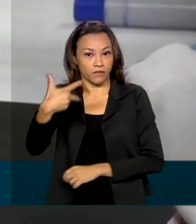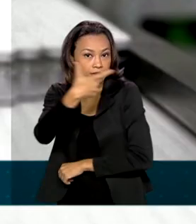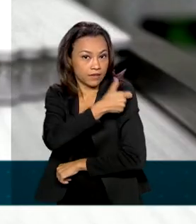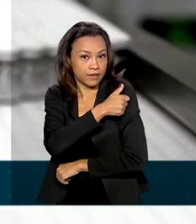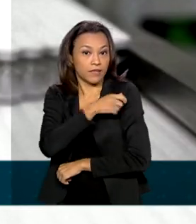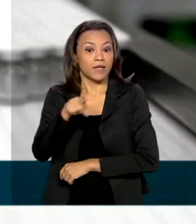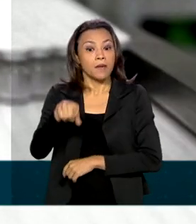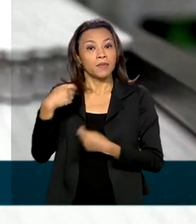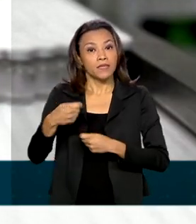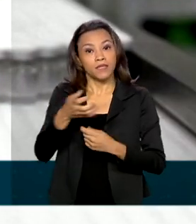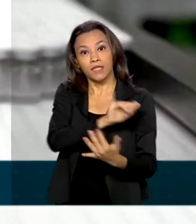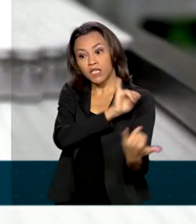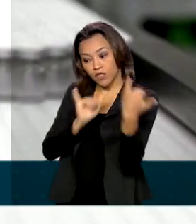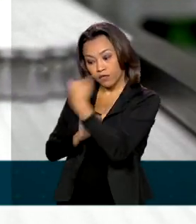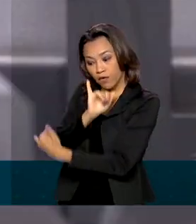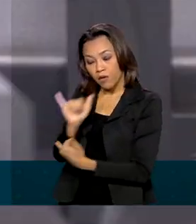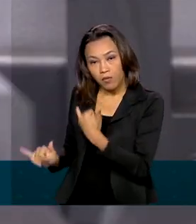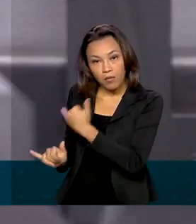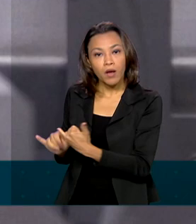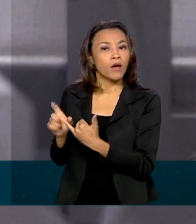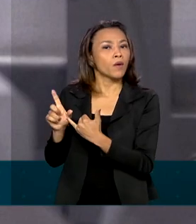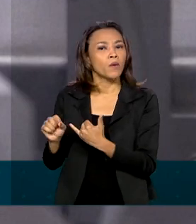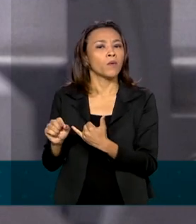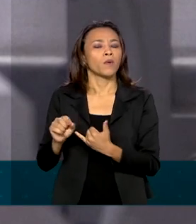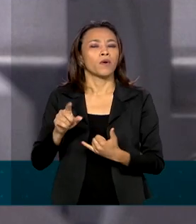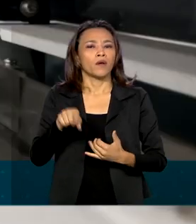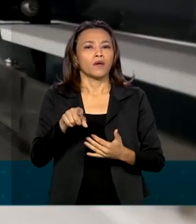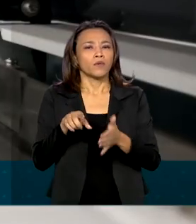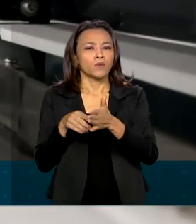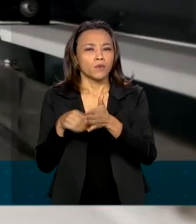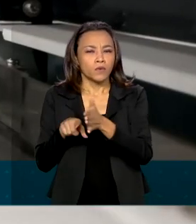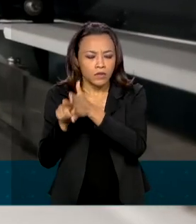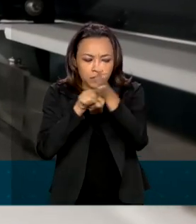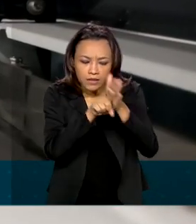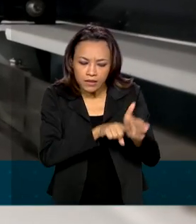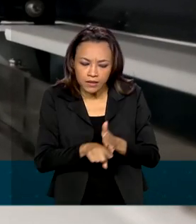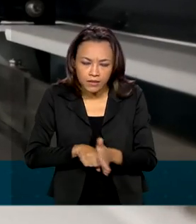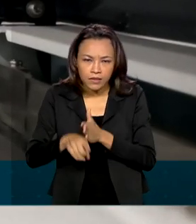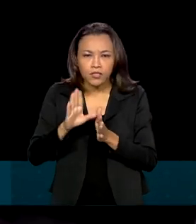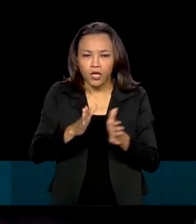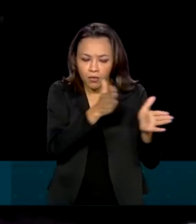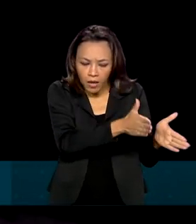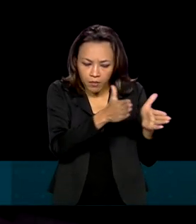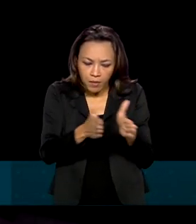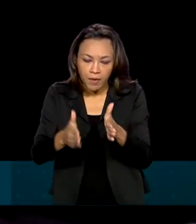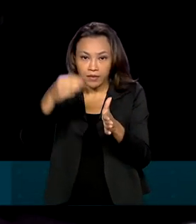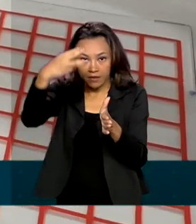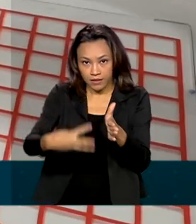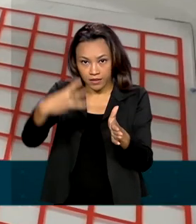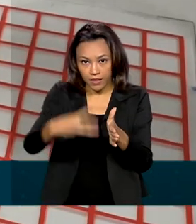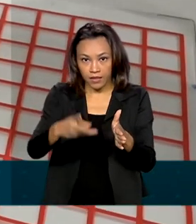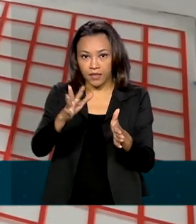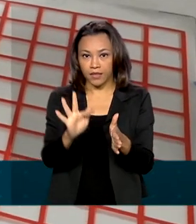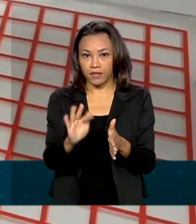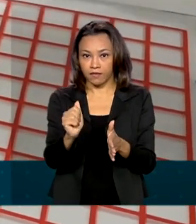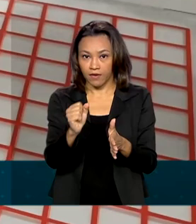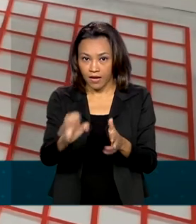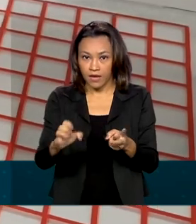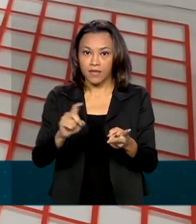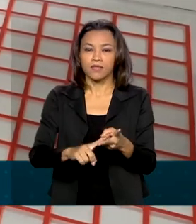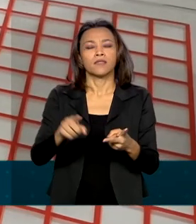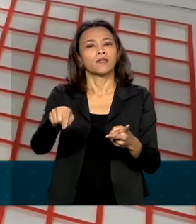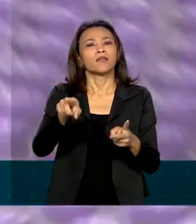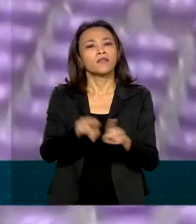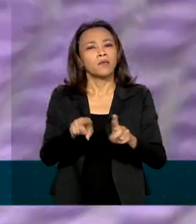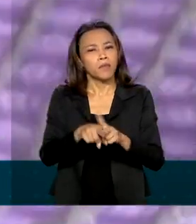informar à Anvisa resultados como os estudos clínicos da fase 3, testes de pureza, identidade e